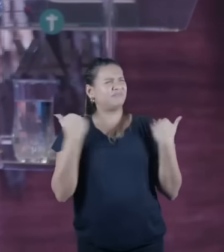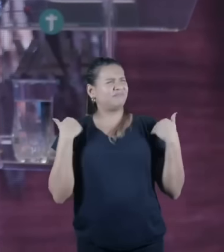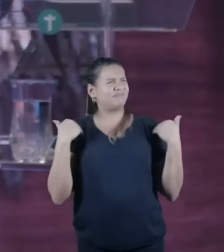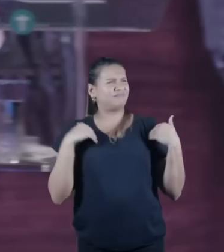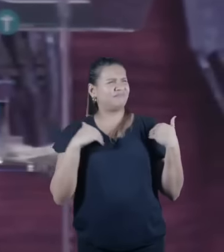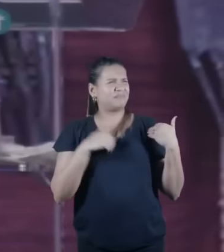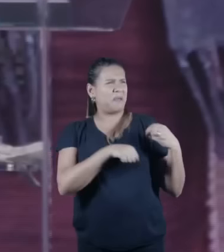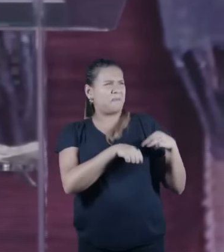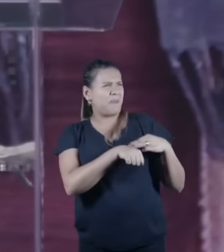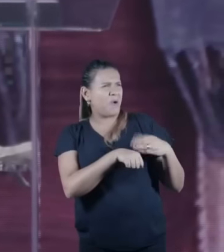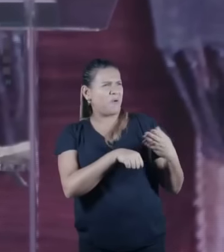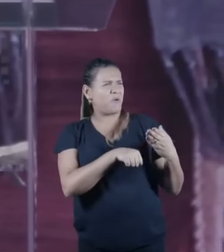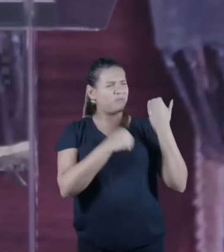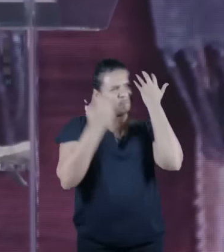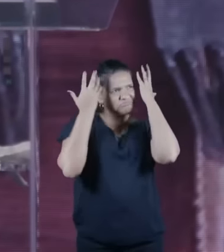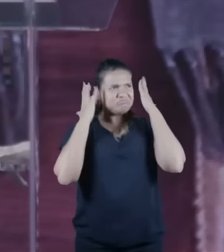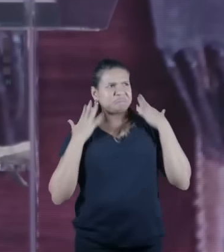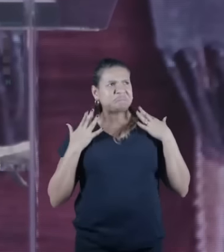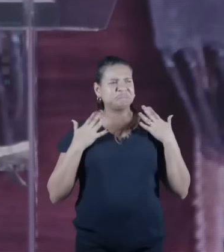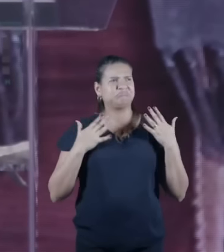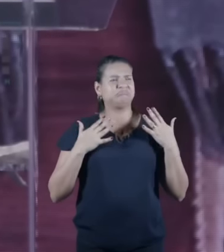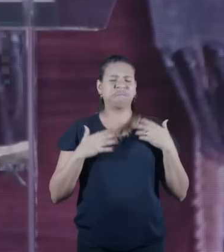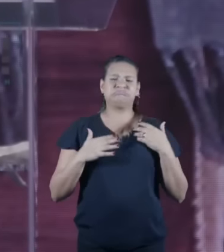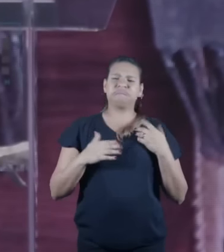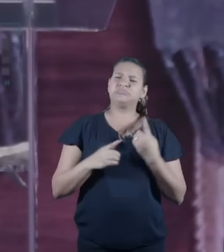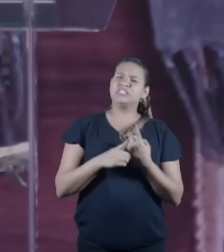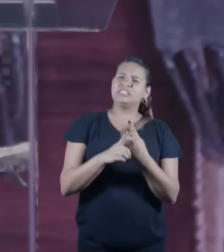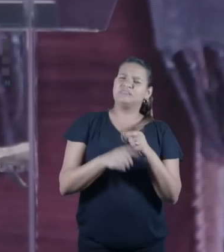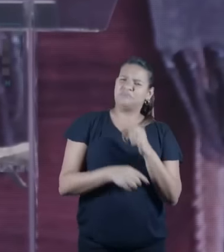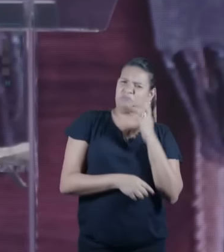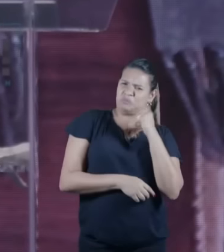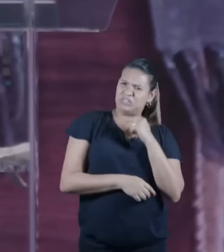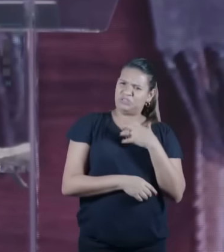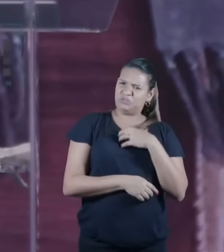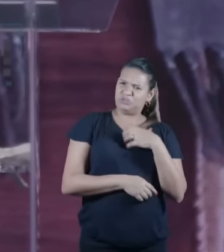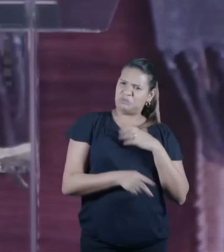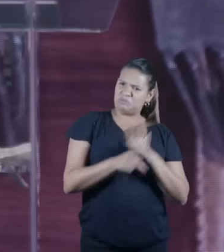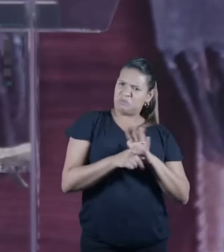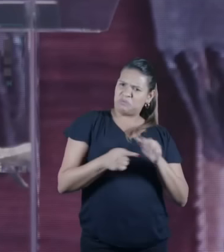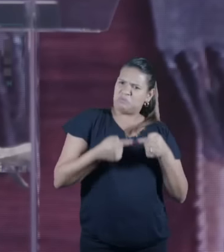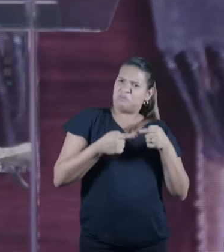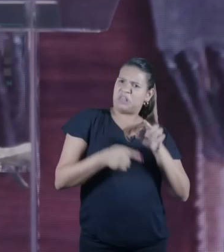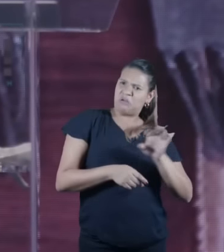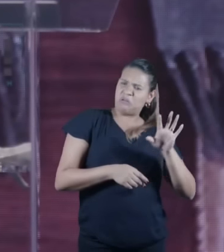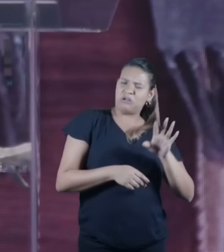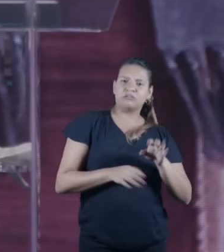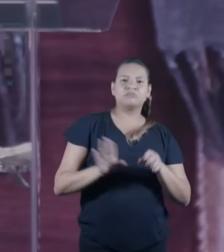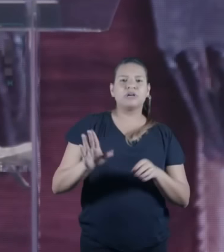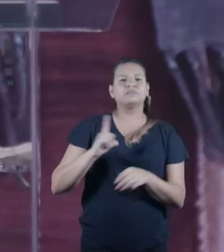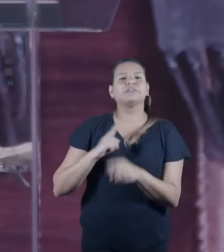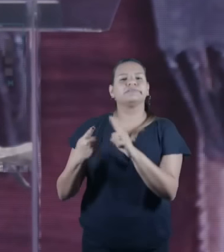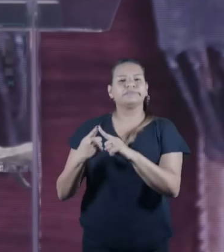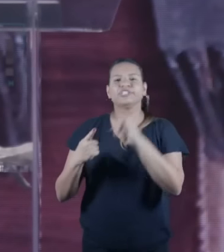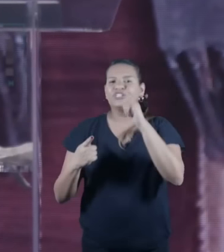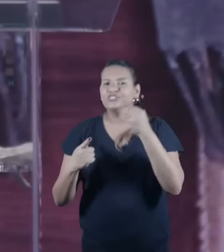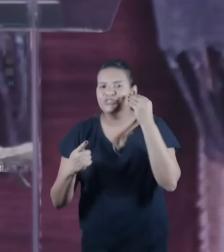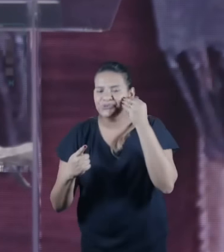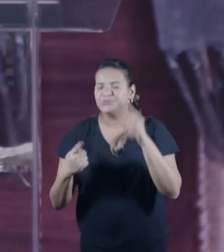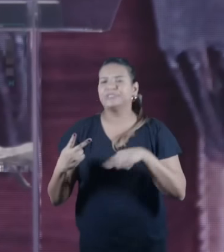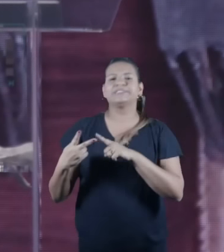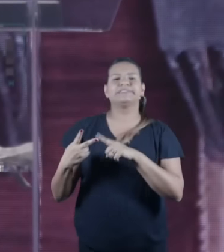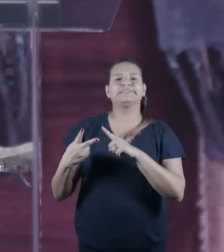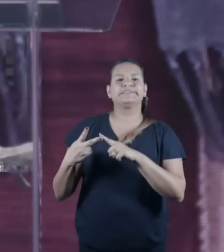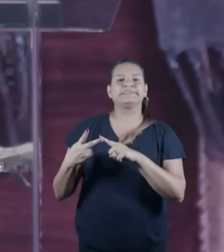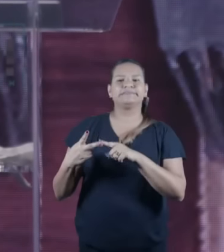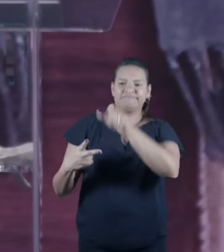bonitos confeições europeias mas Judas Caifás o Sinédrio todos